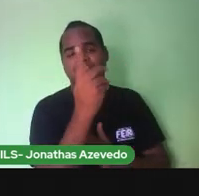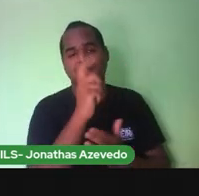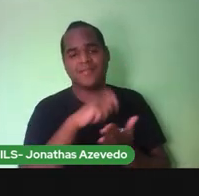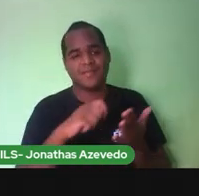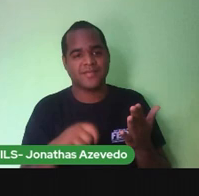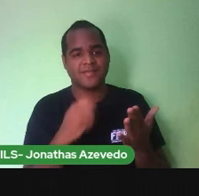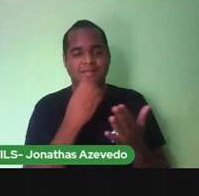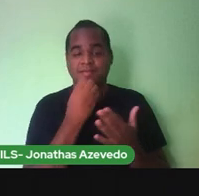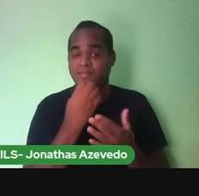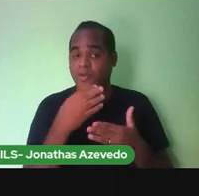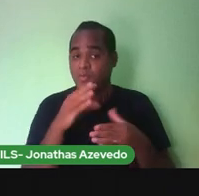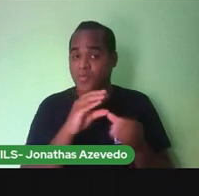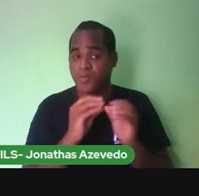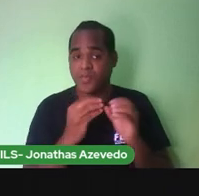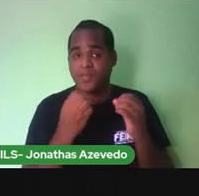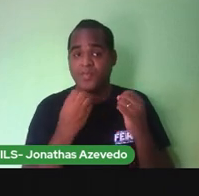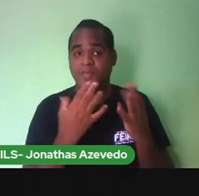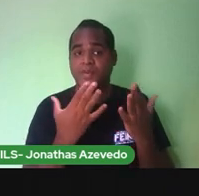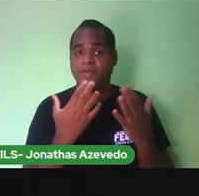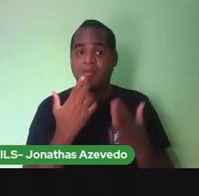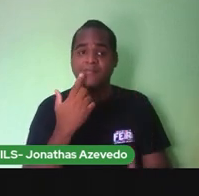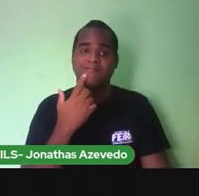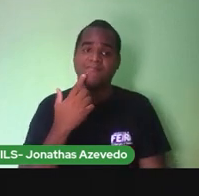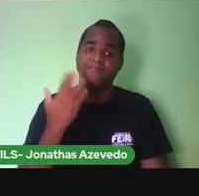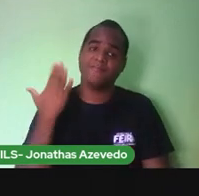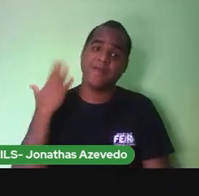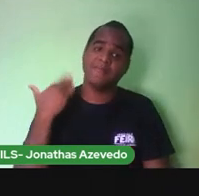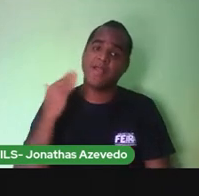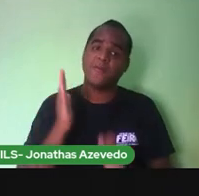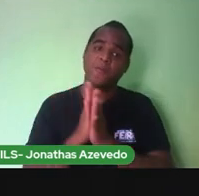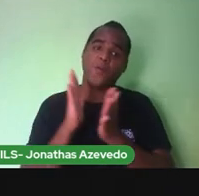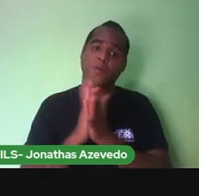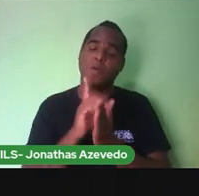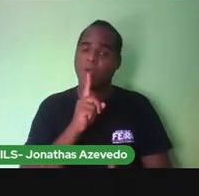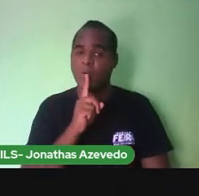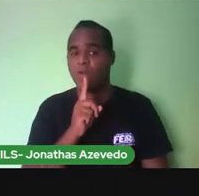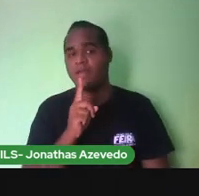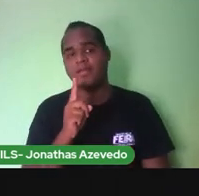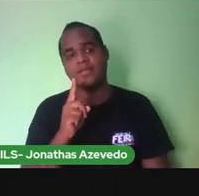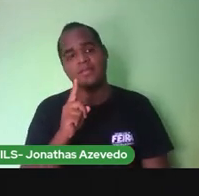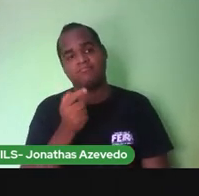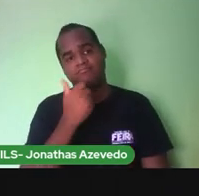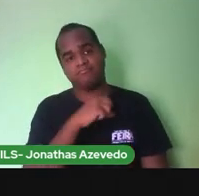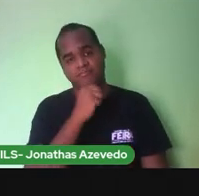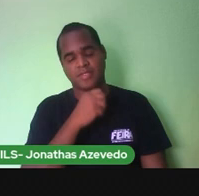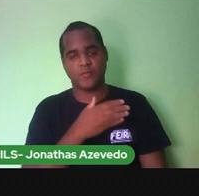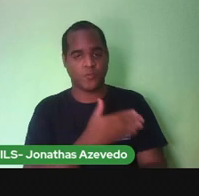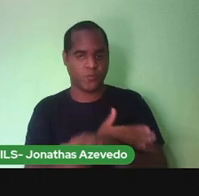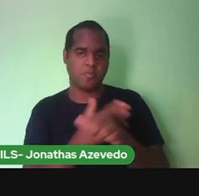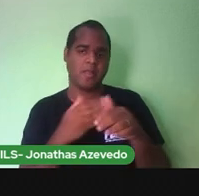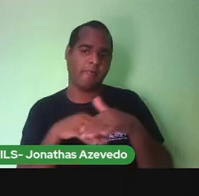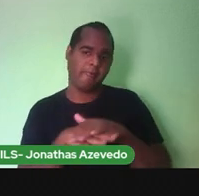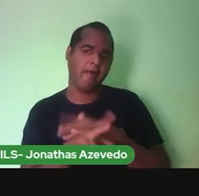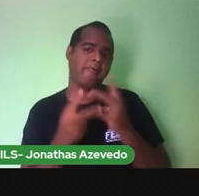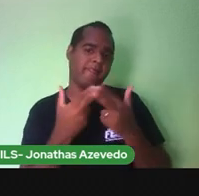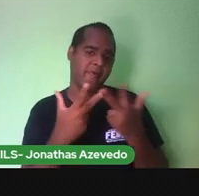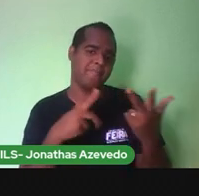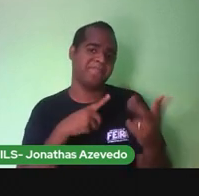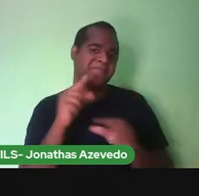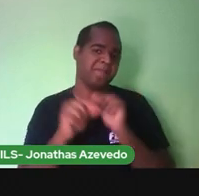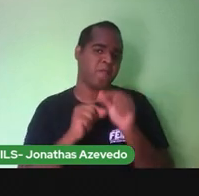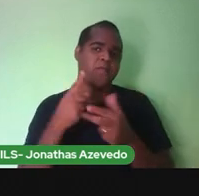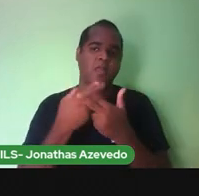escreveu esse bilhetinho para mim. Aqui foi no dia do meu aniversário. A minha mãe tem esse costume de guardar as coisas e